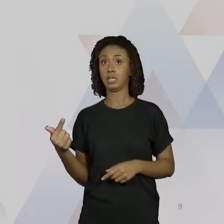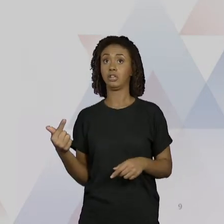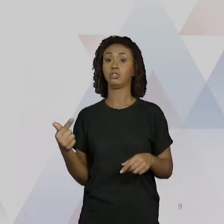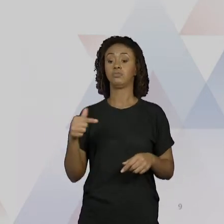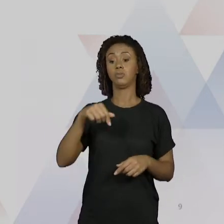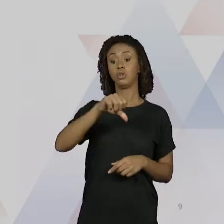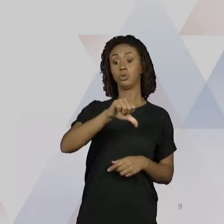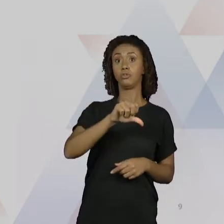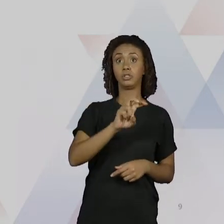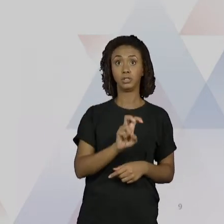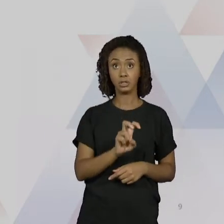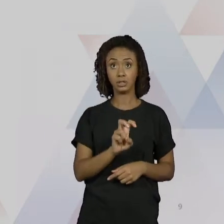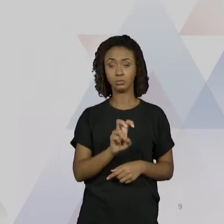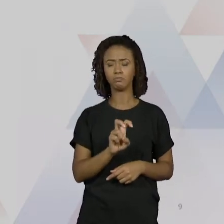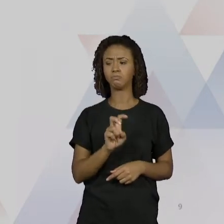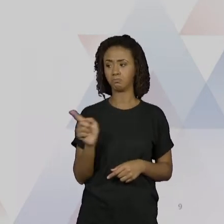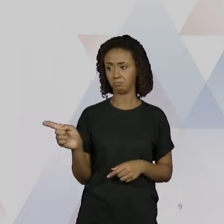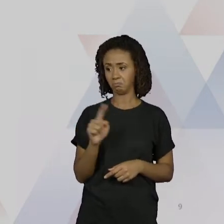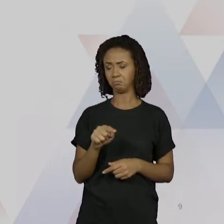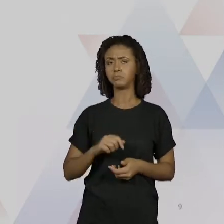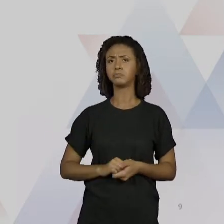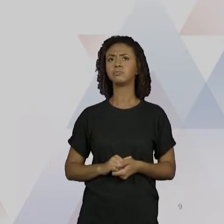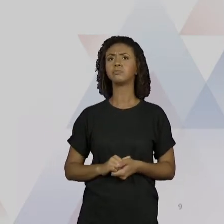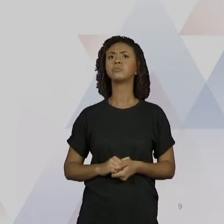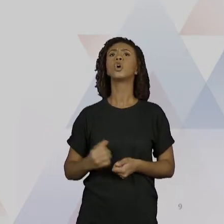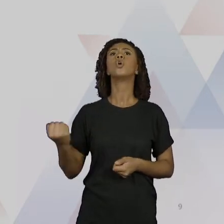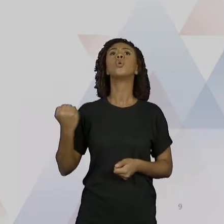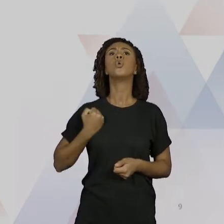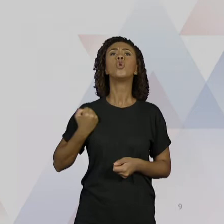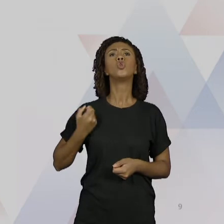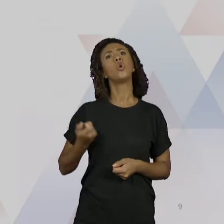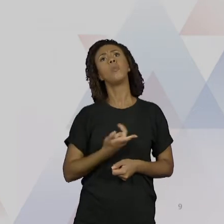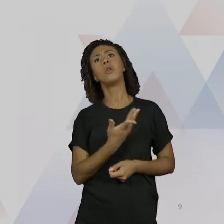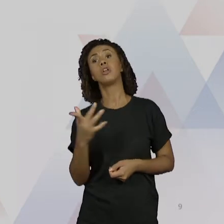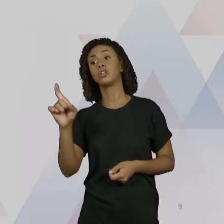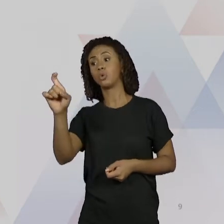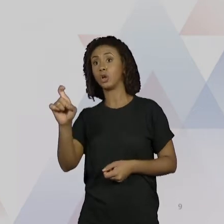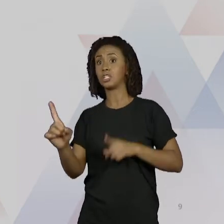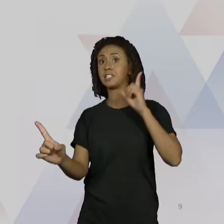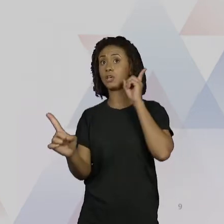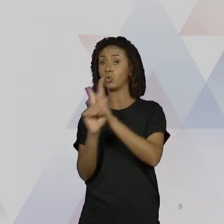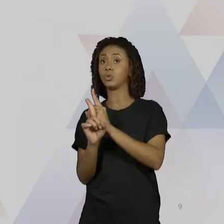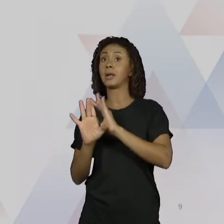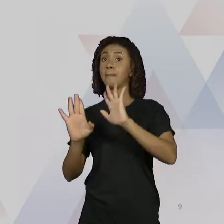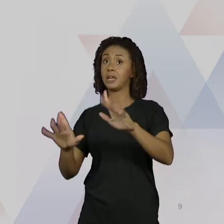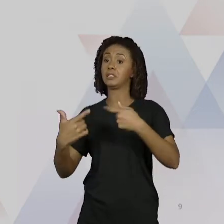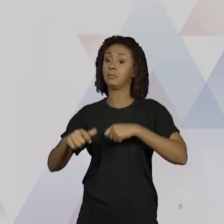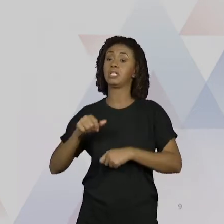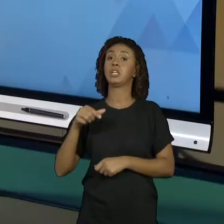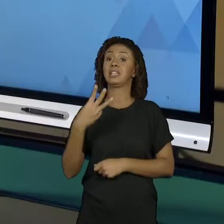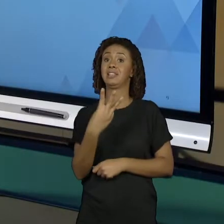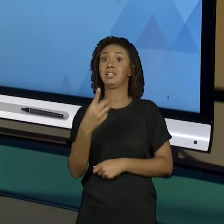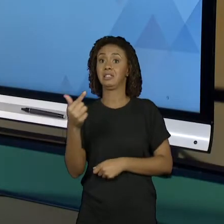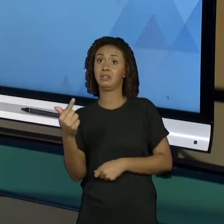95, encontre um número natural x tal que 37 mais x igual a 95.